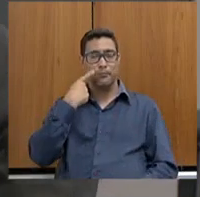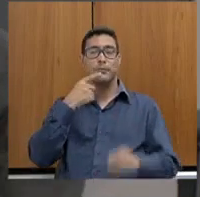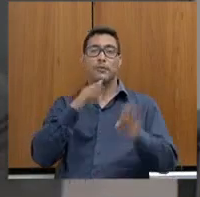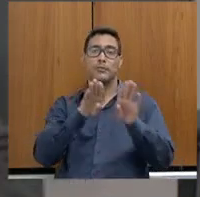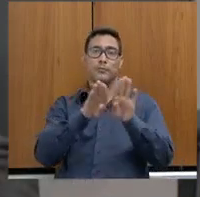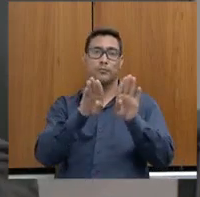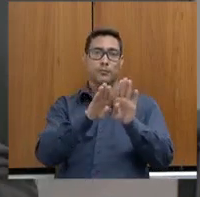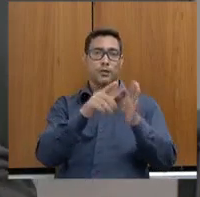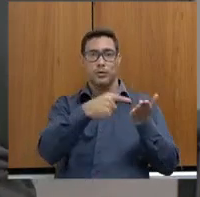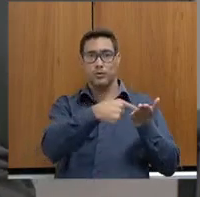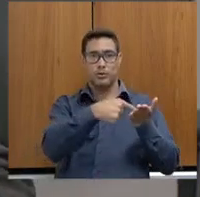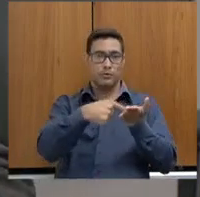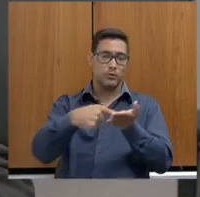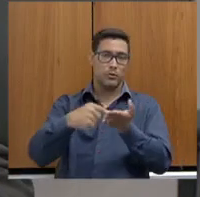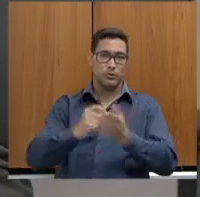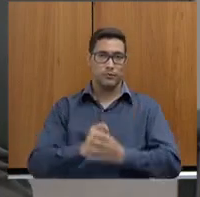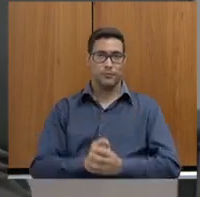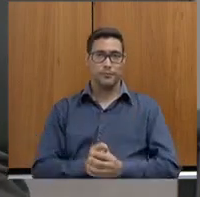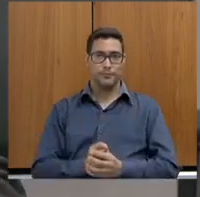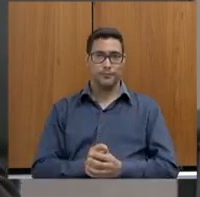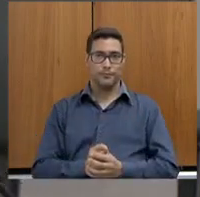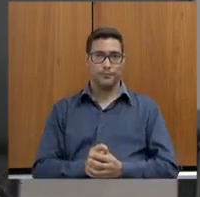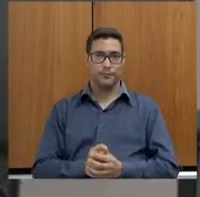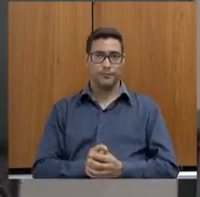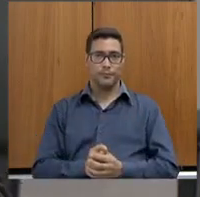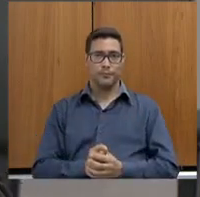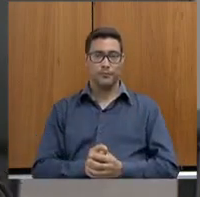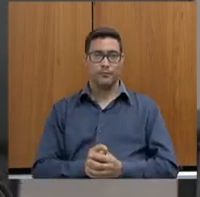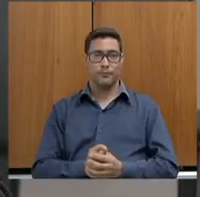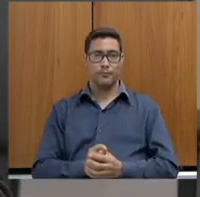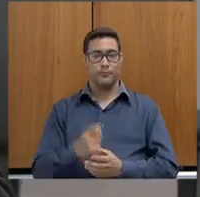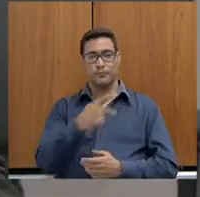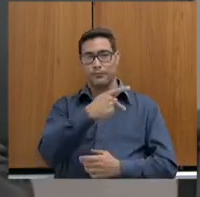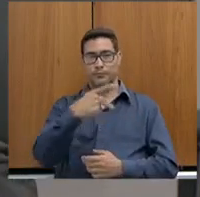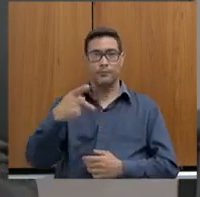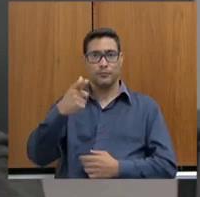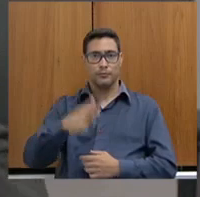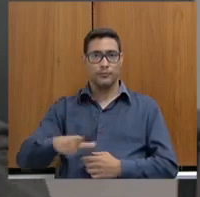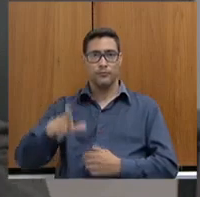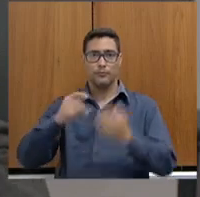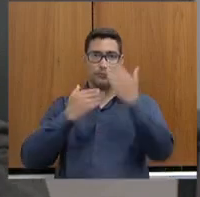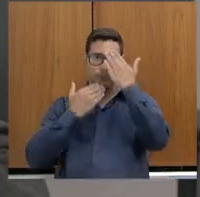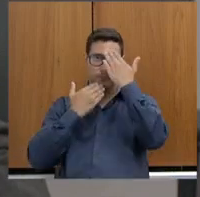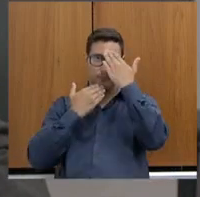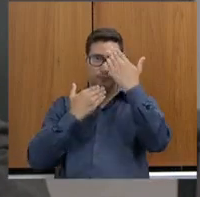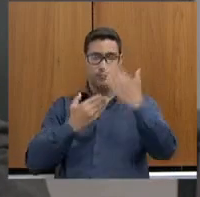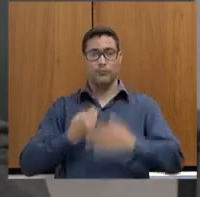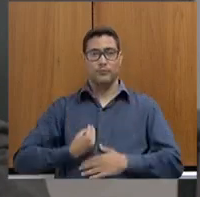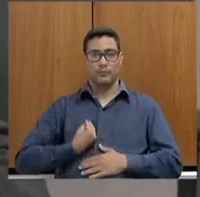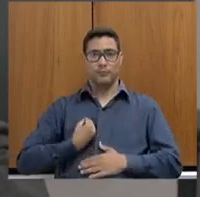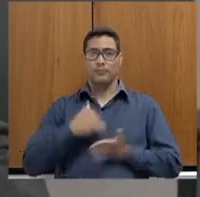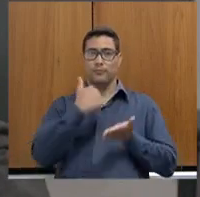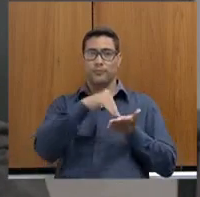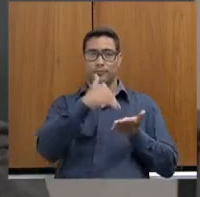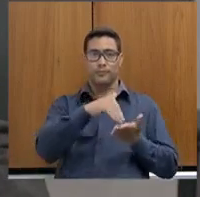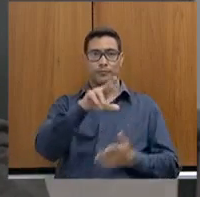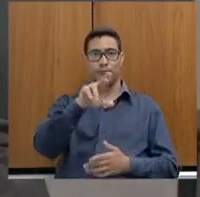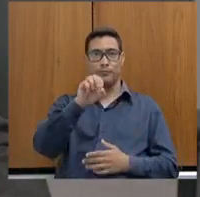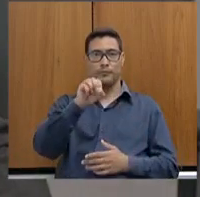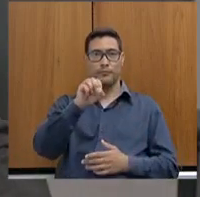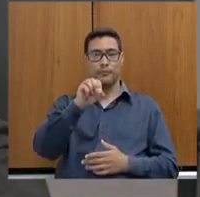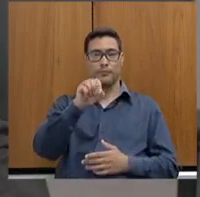convidado. A presidência, novamente, agradeço a presença do nosso secretário Rogério Greco.